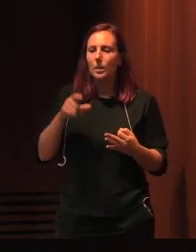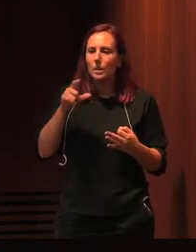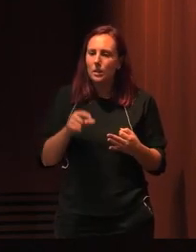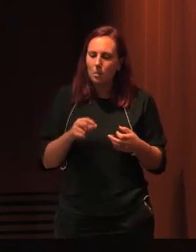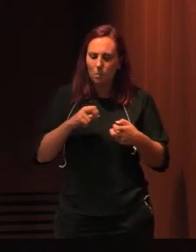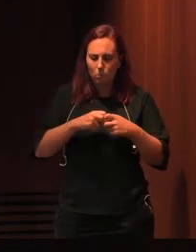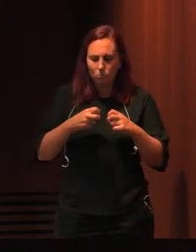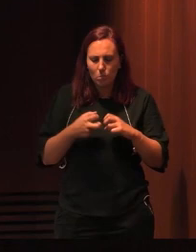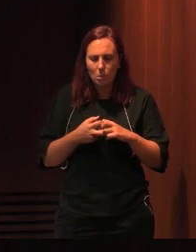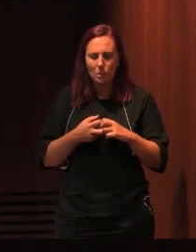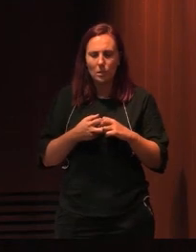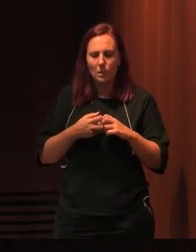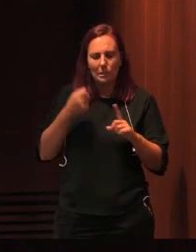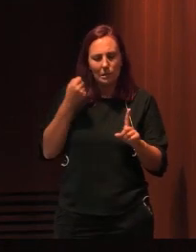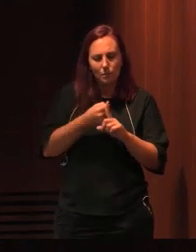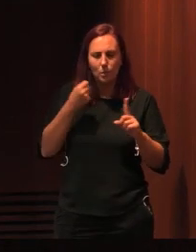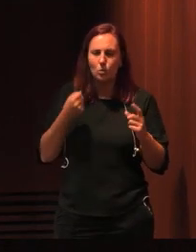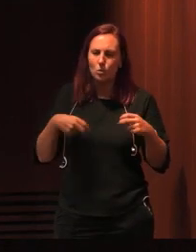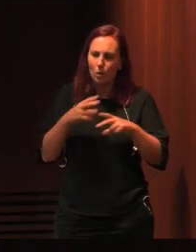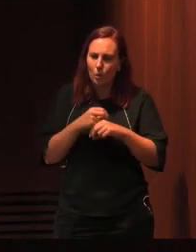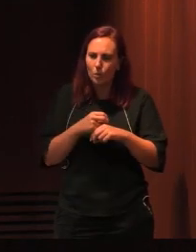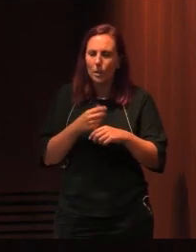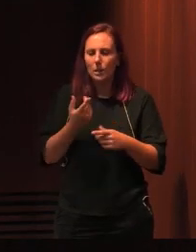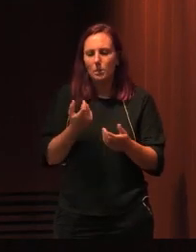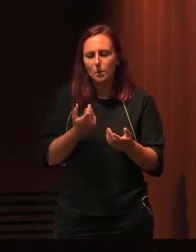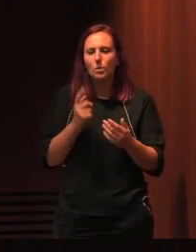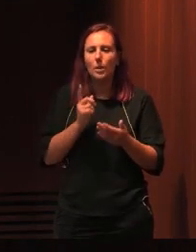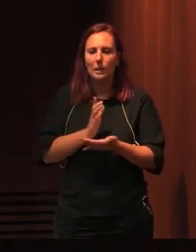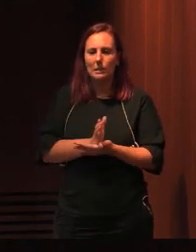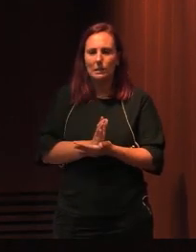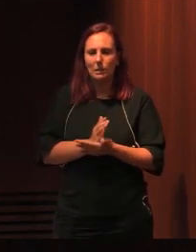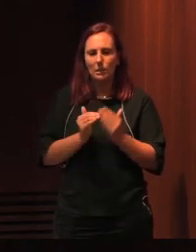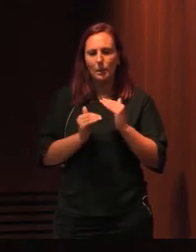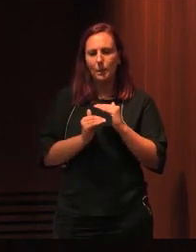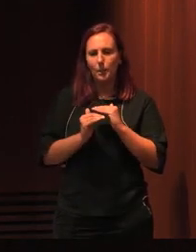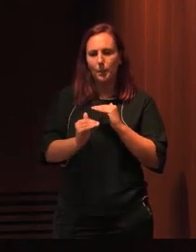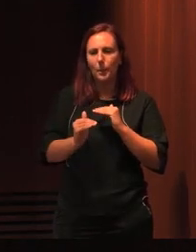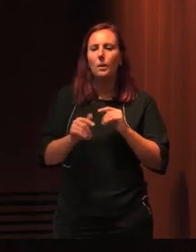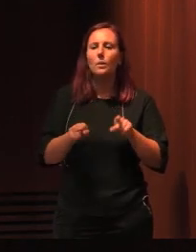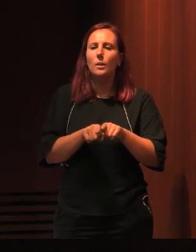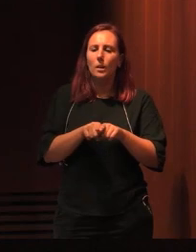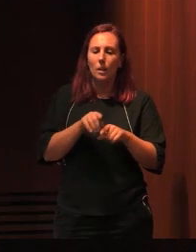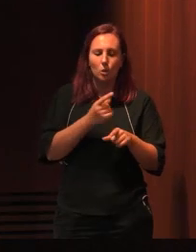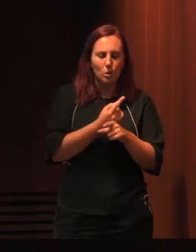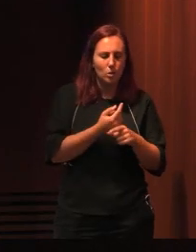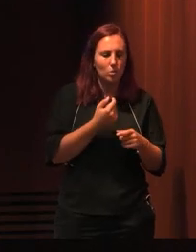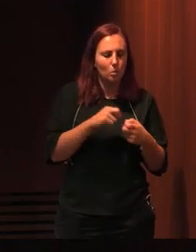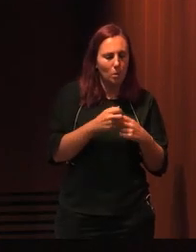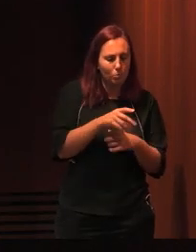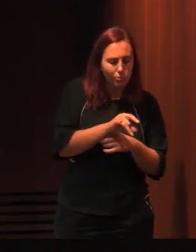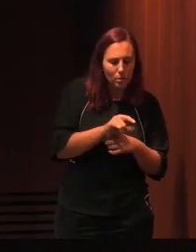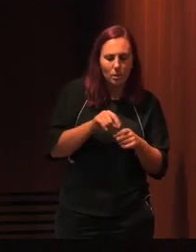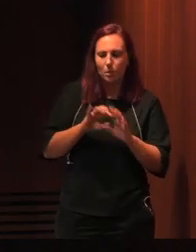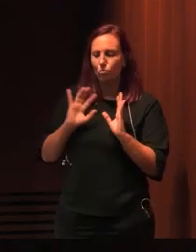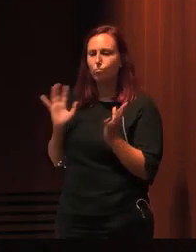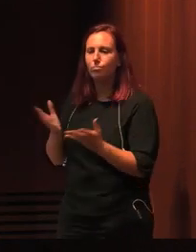paradoxos também que exigem equilíbrios entre as questões mais globais e as mais locais, entre um tempo mais